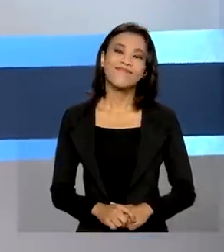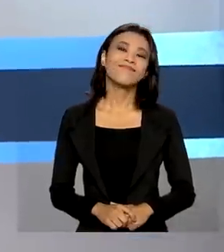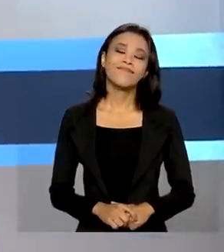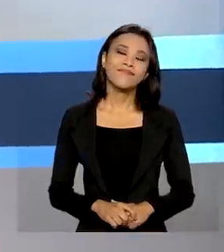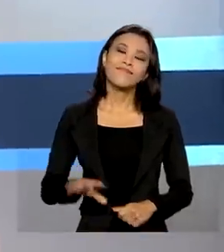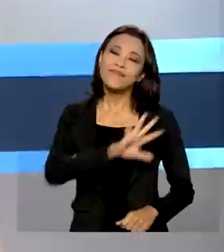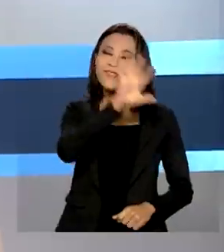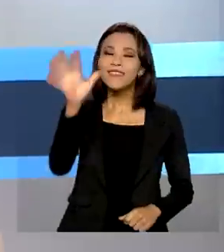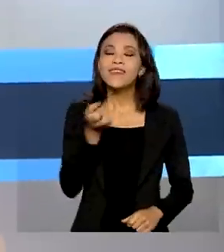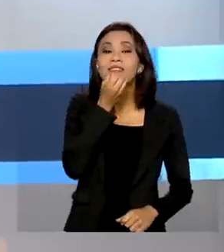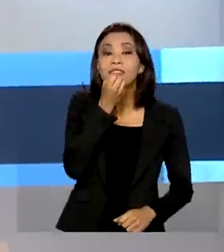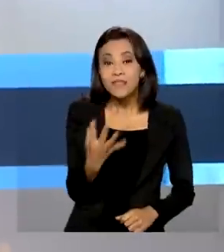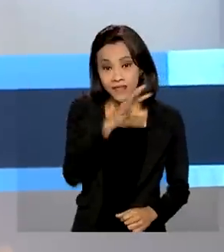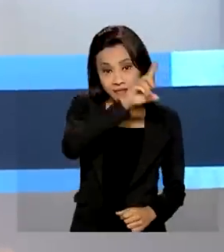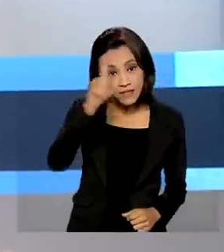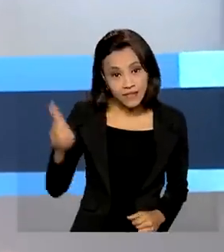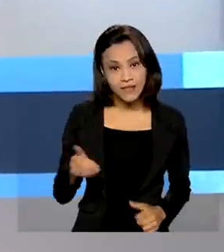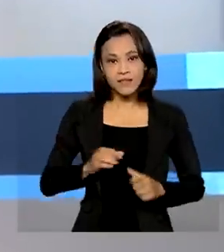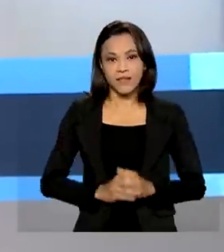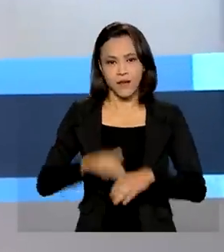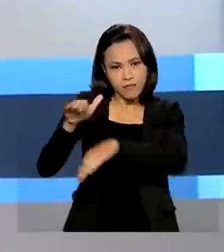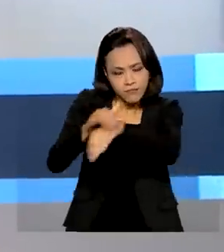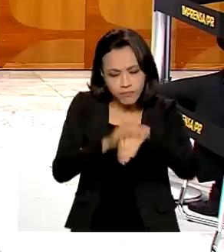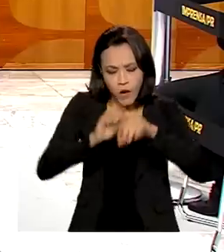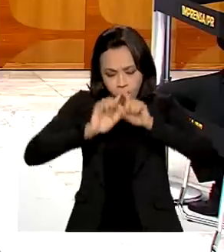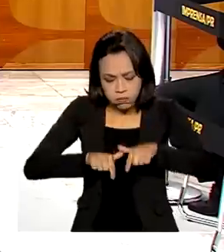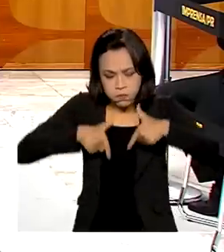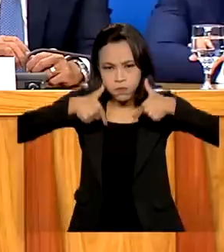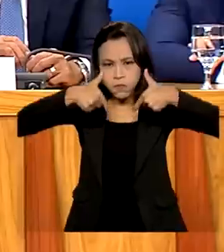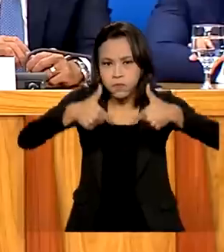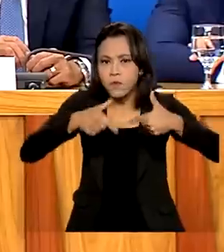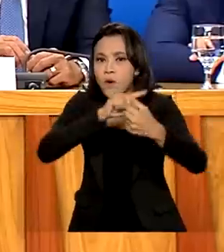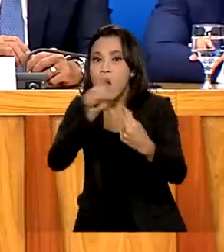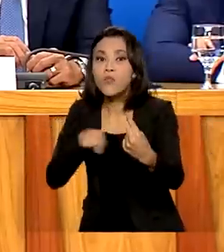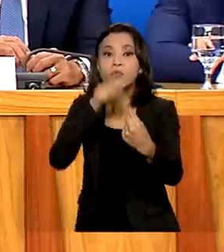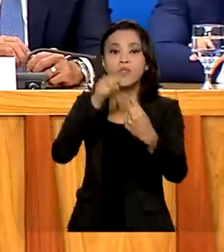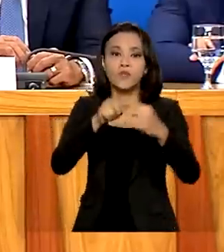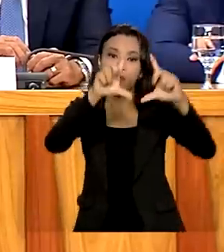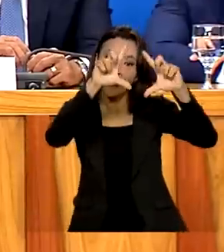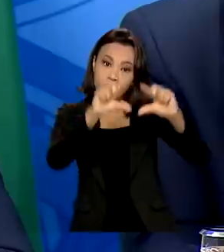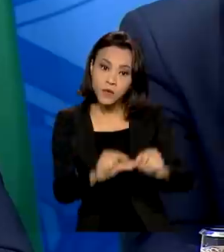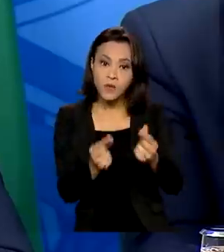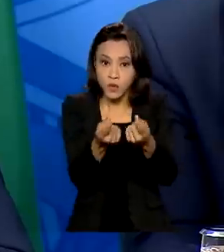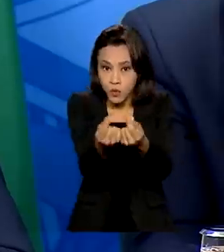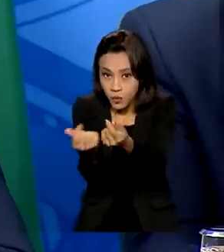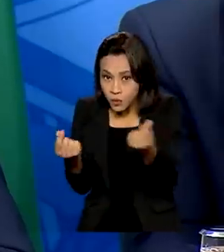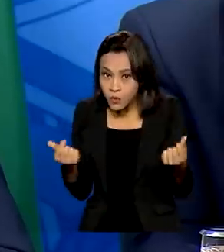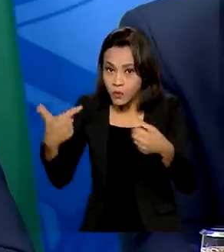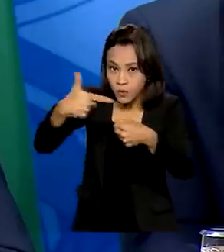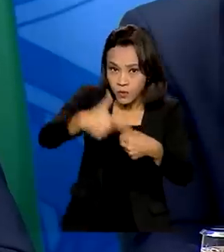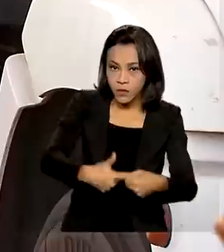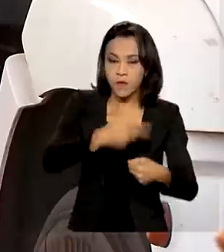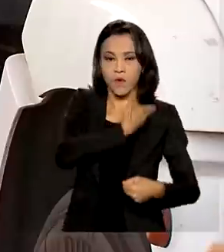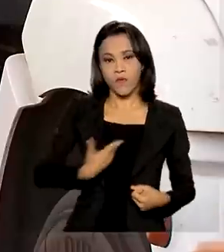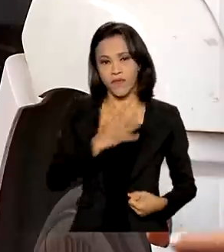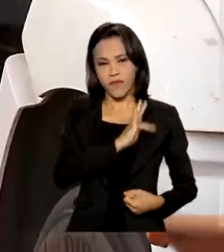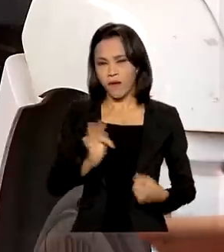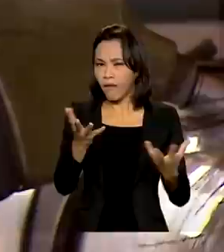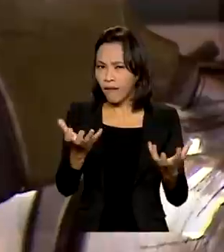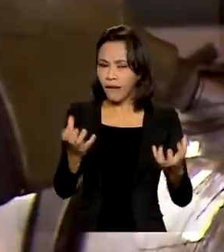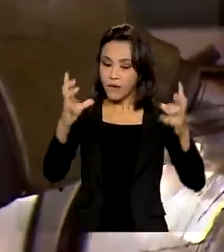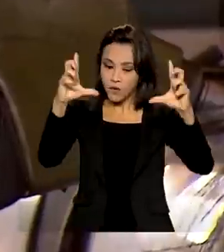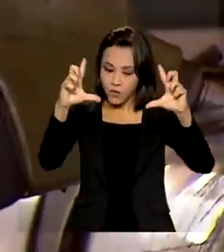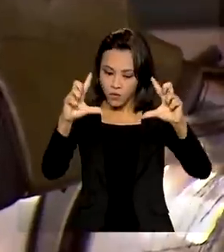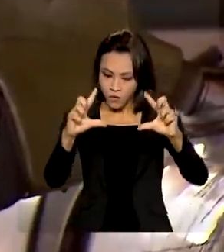Olá, bom dia! Força-tarefa para reduzir preço dos combustíveis. Governo federal propõe zerar os